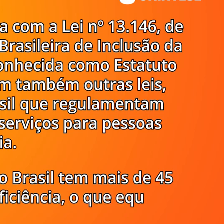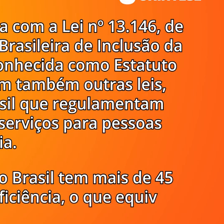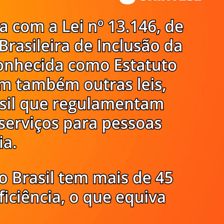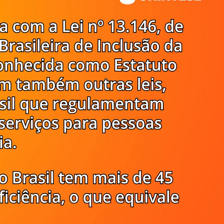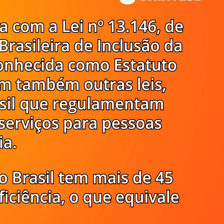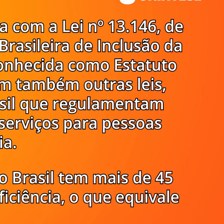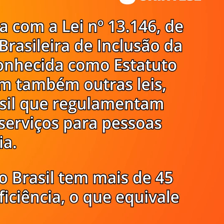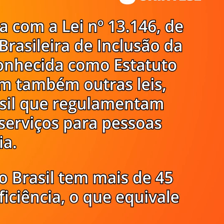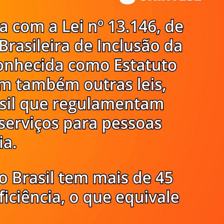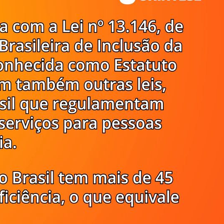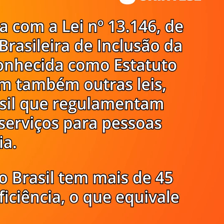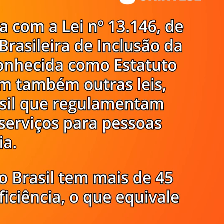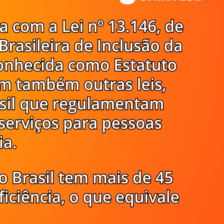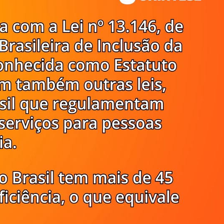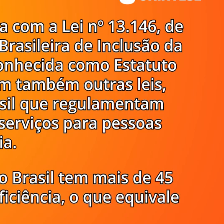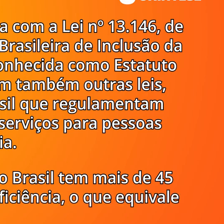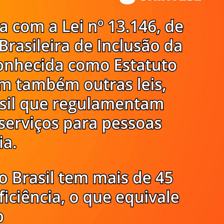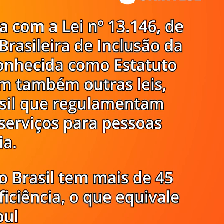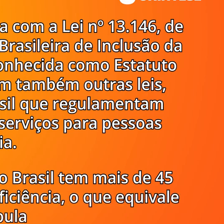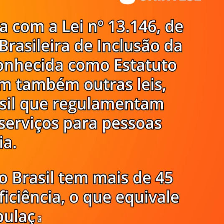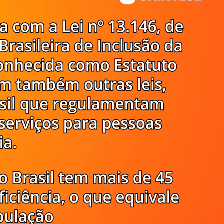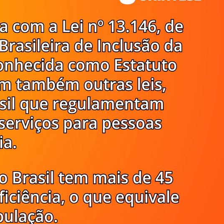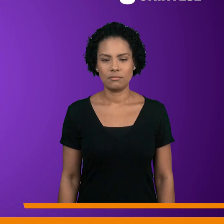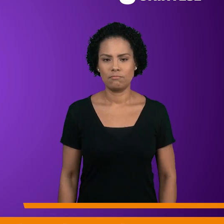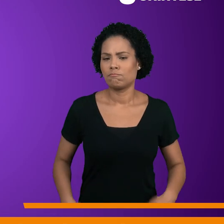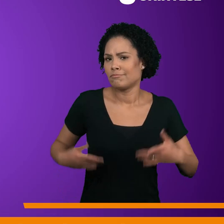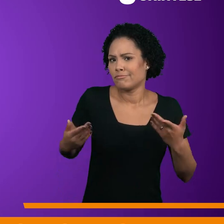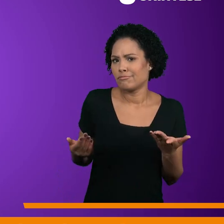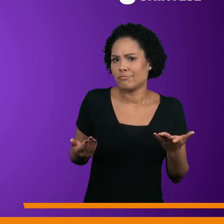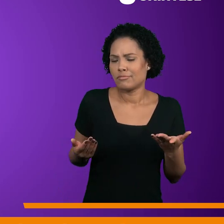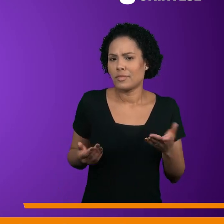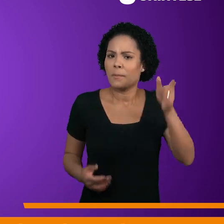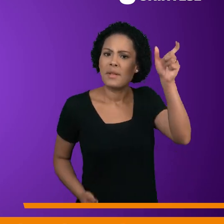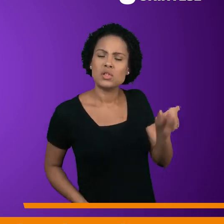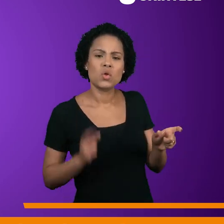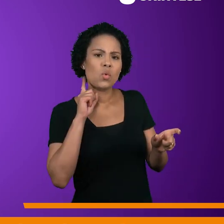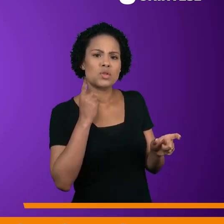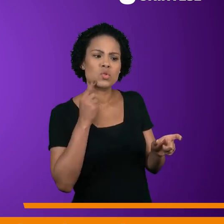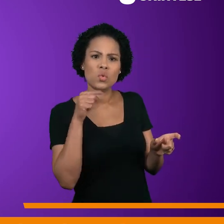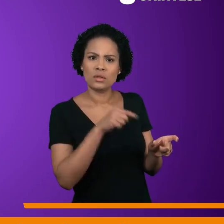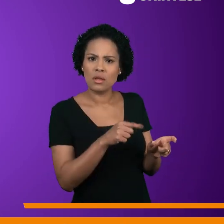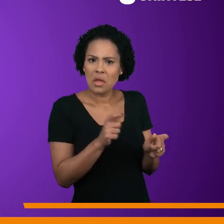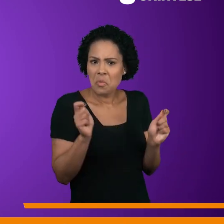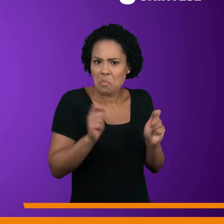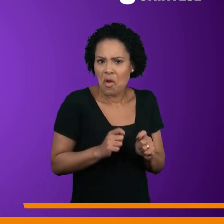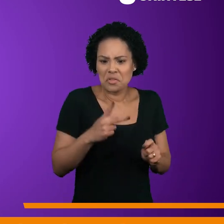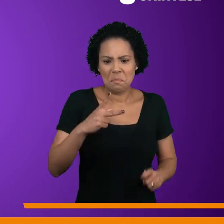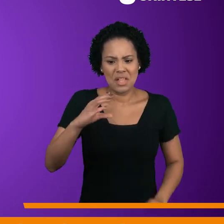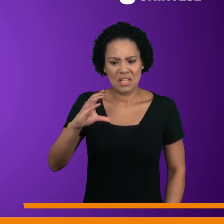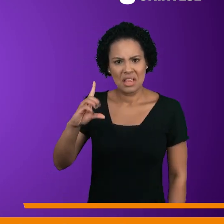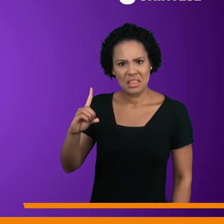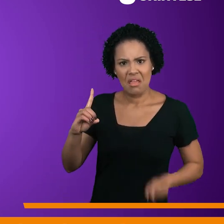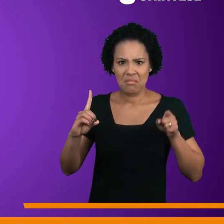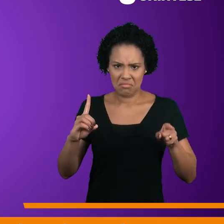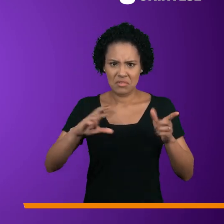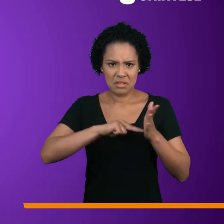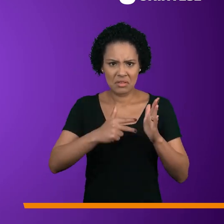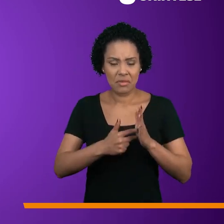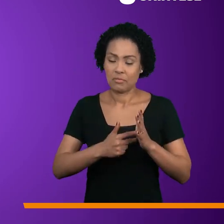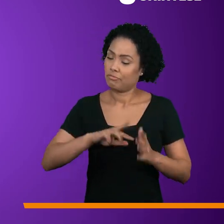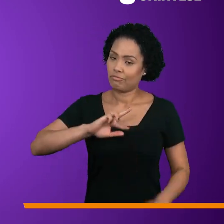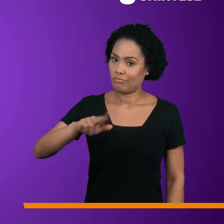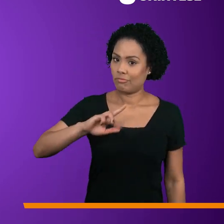o que equivale a quase 25% da população. E com relação às pessoas surdas, elas podem ser consideradas PCD?